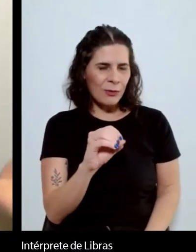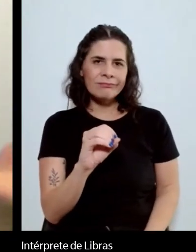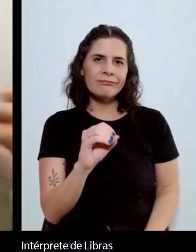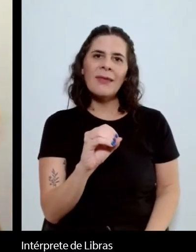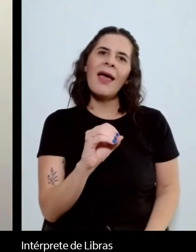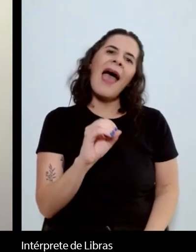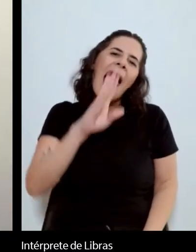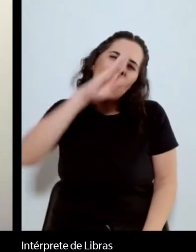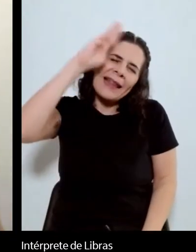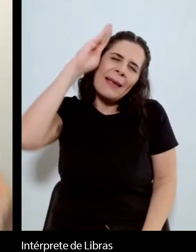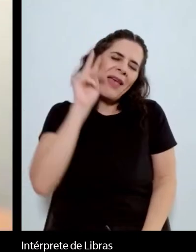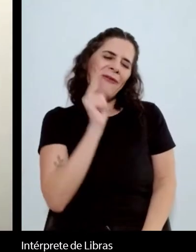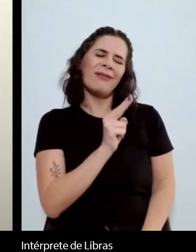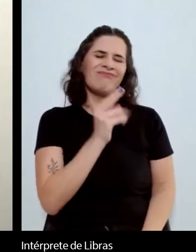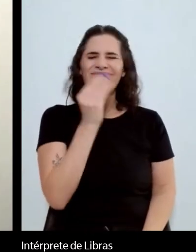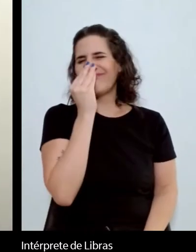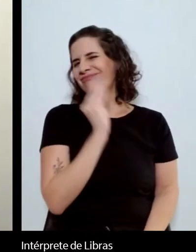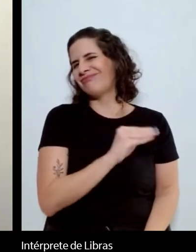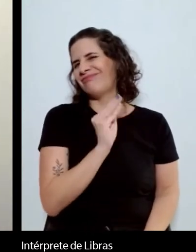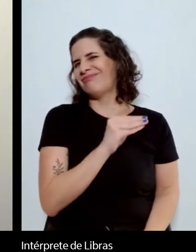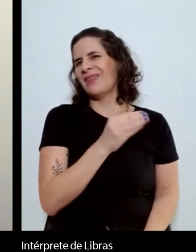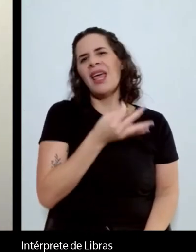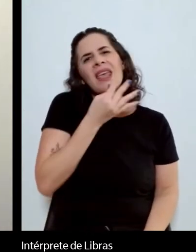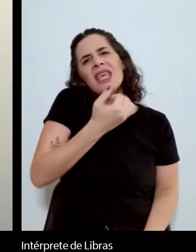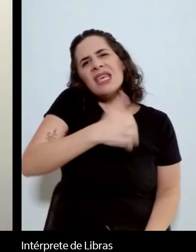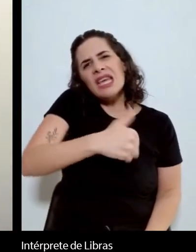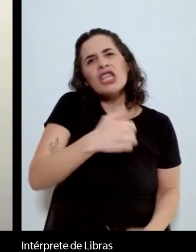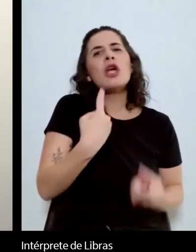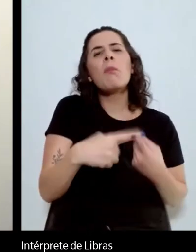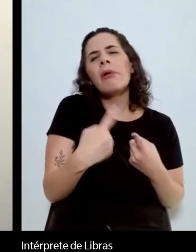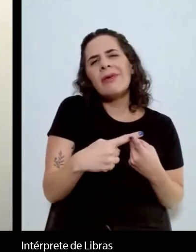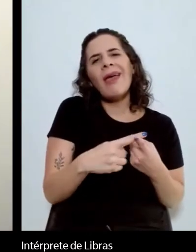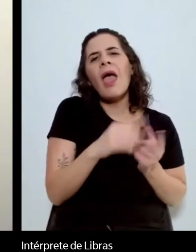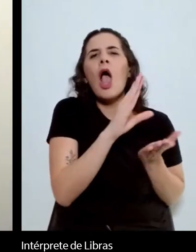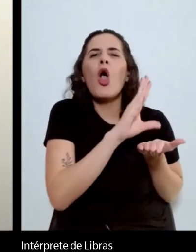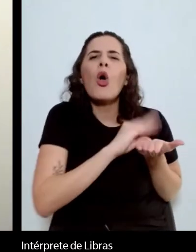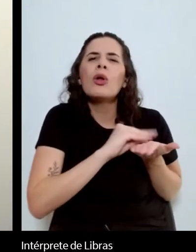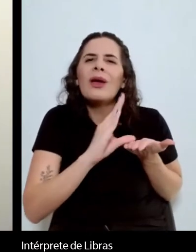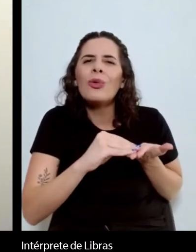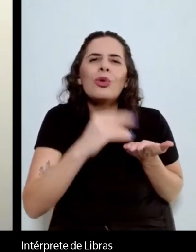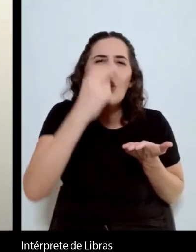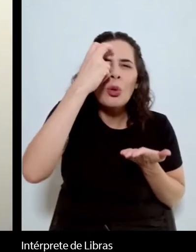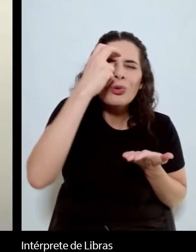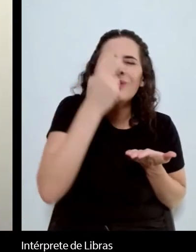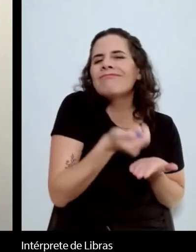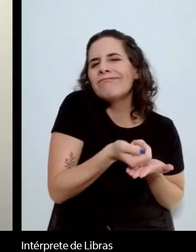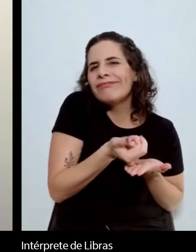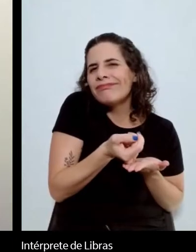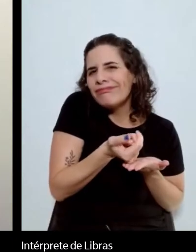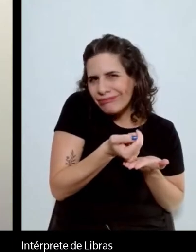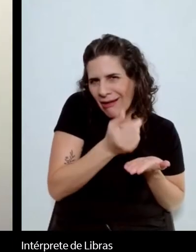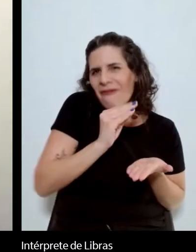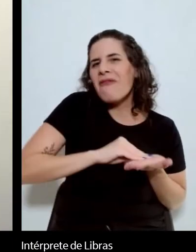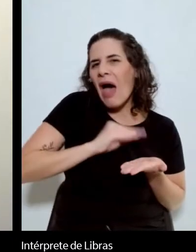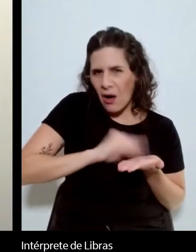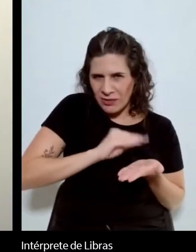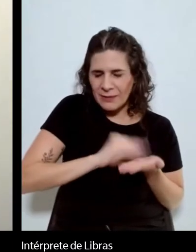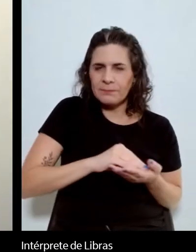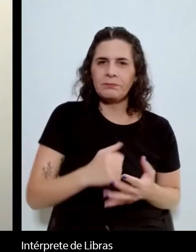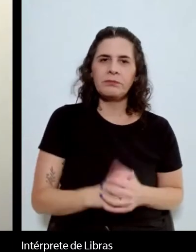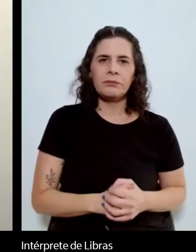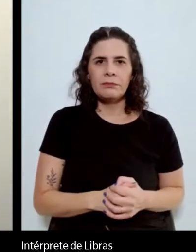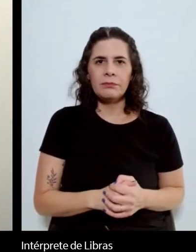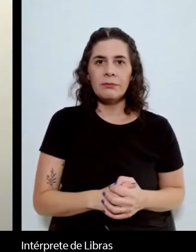academia devido à falta de conteúdo cultural dos seus romances. Então, Clarice